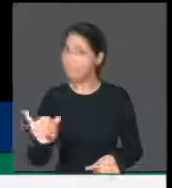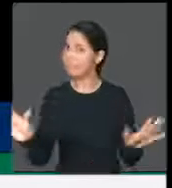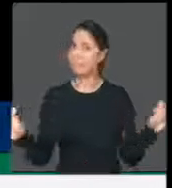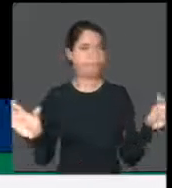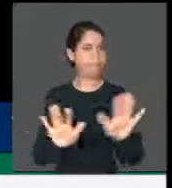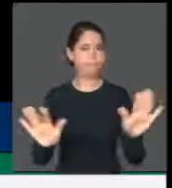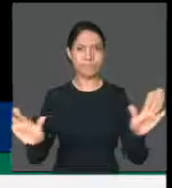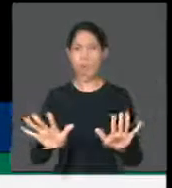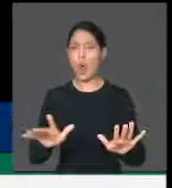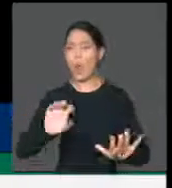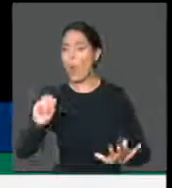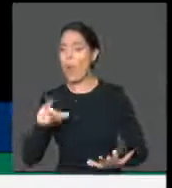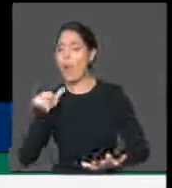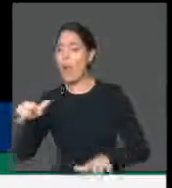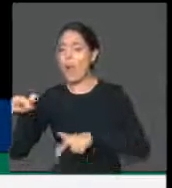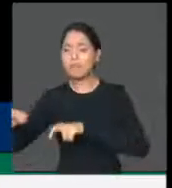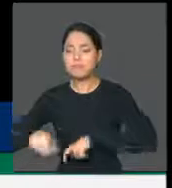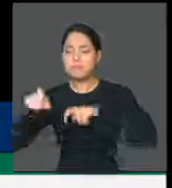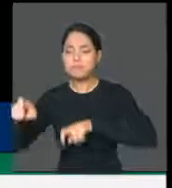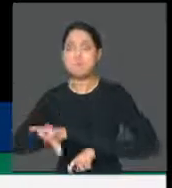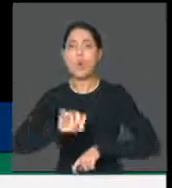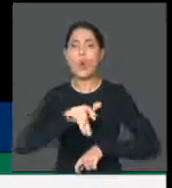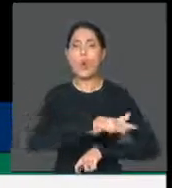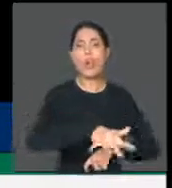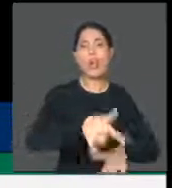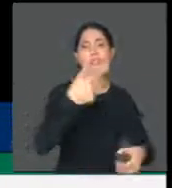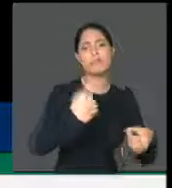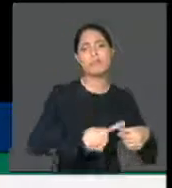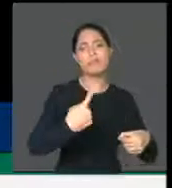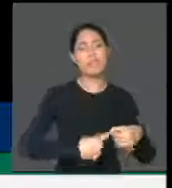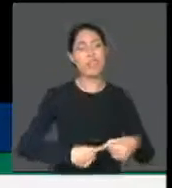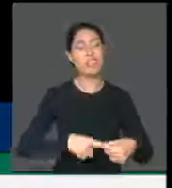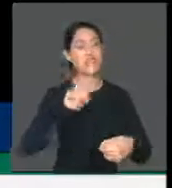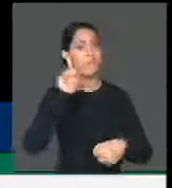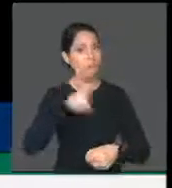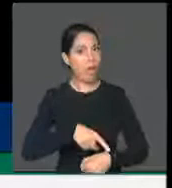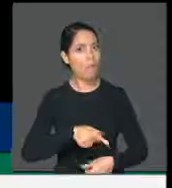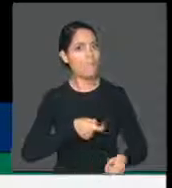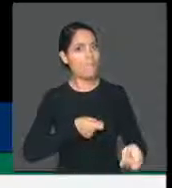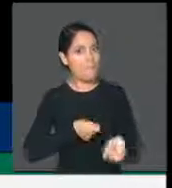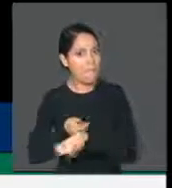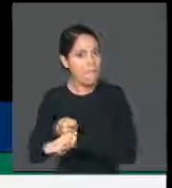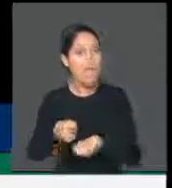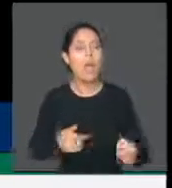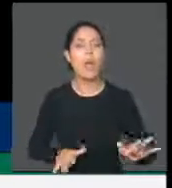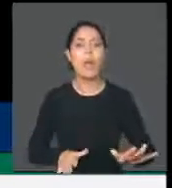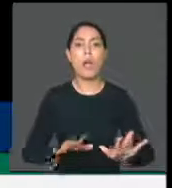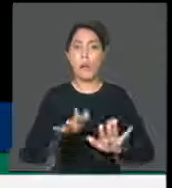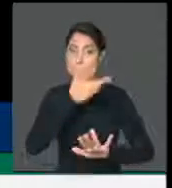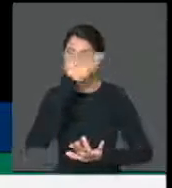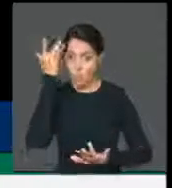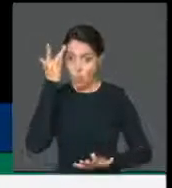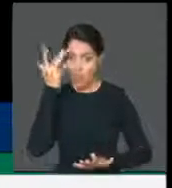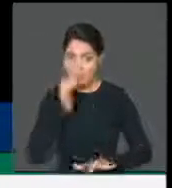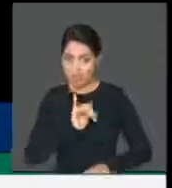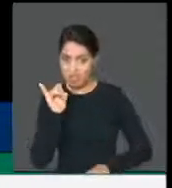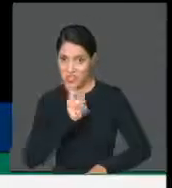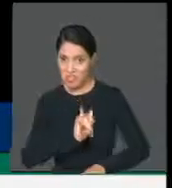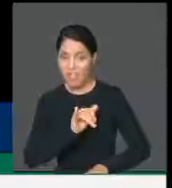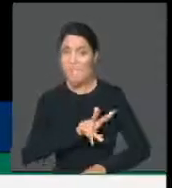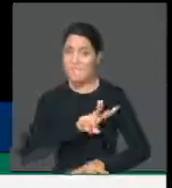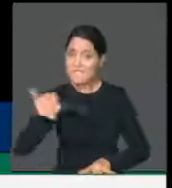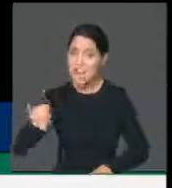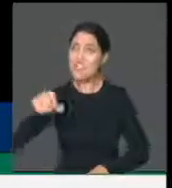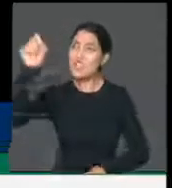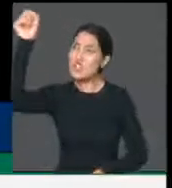seja ela no campo ou na cidade, está enganado. Eu gostaria que essas pessoas que estão falando que pegassem ferramenta de sol a sol para ver como é